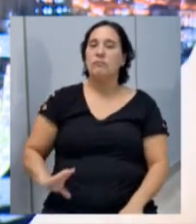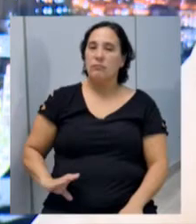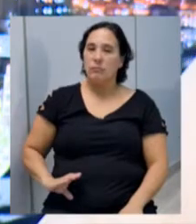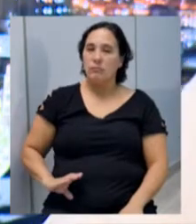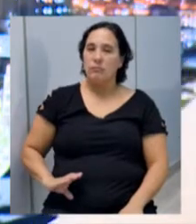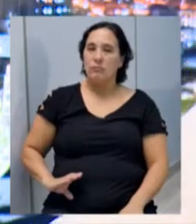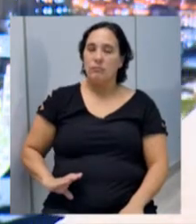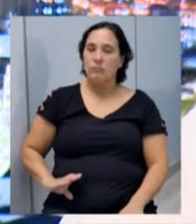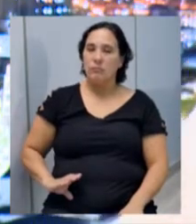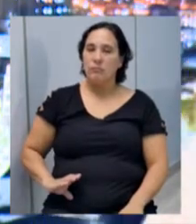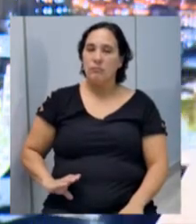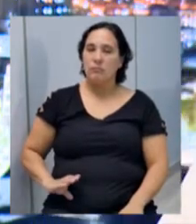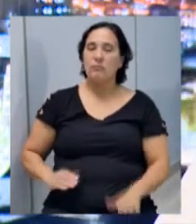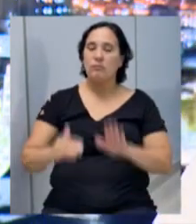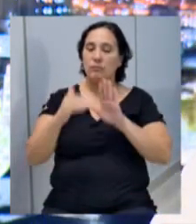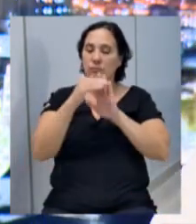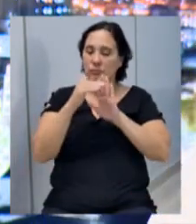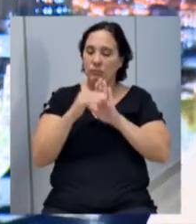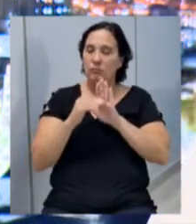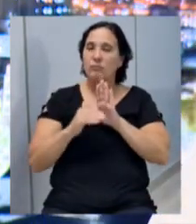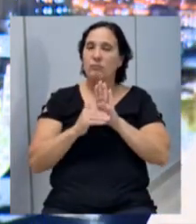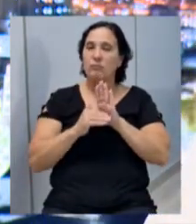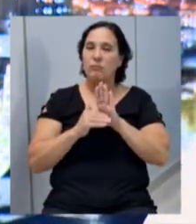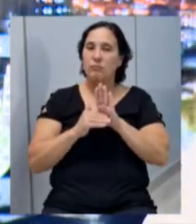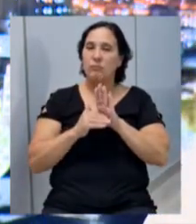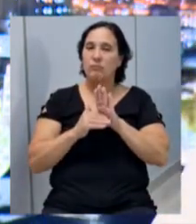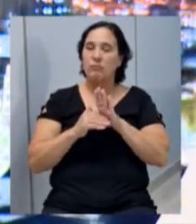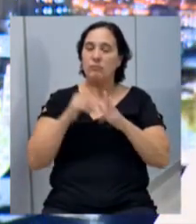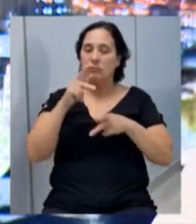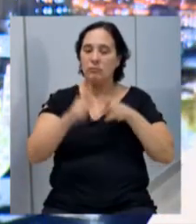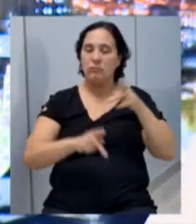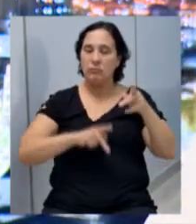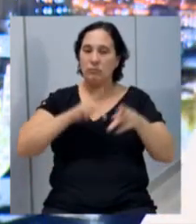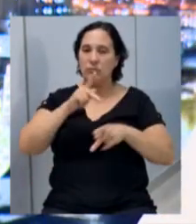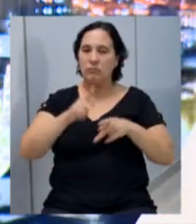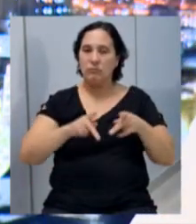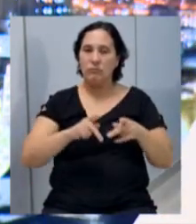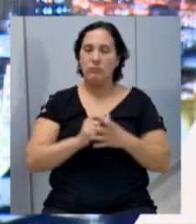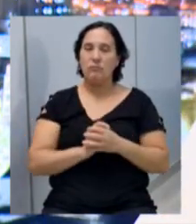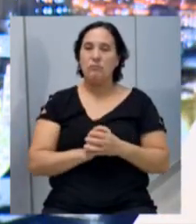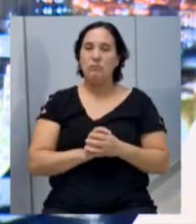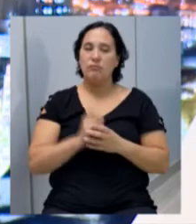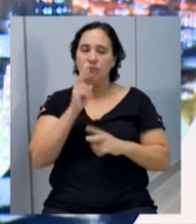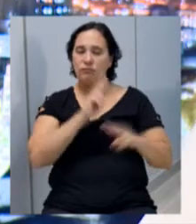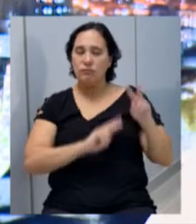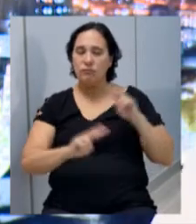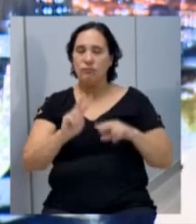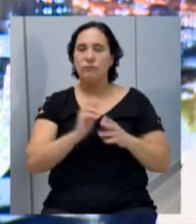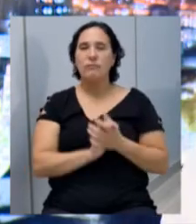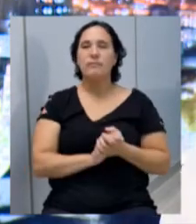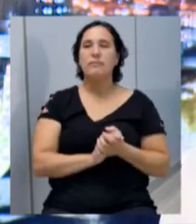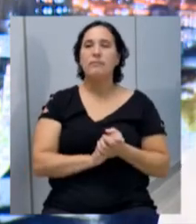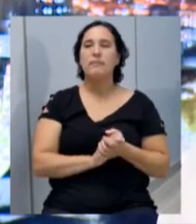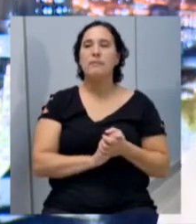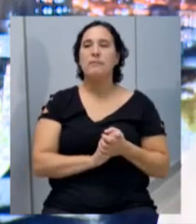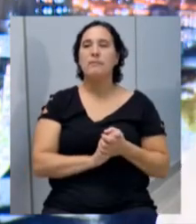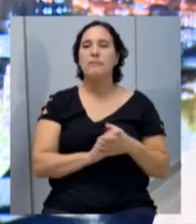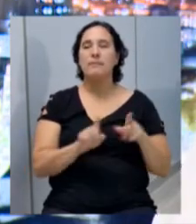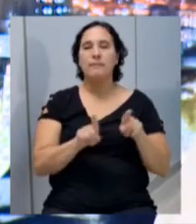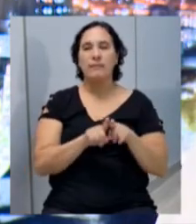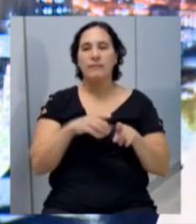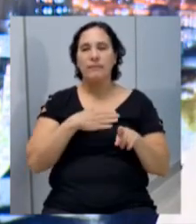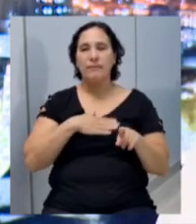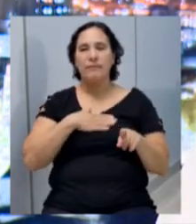todos esses dados também para a população observar. Também